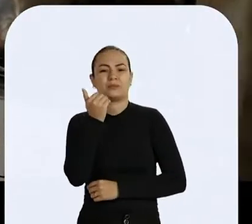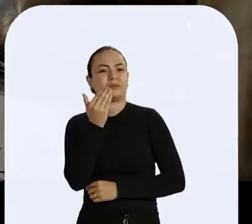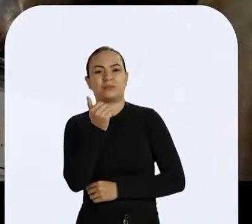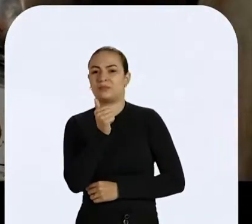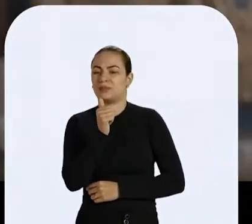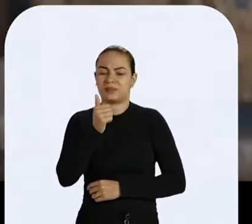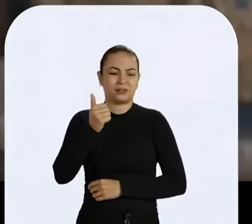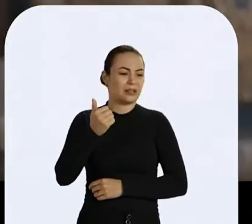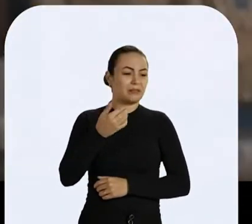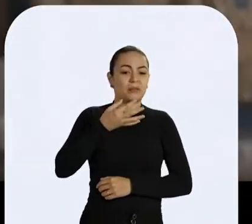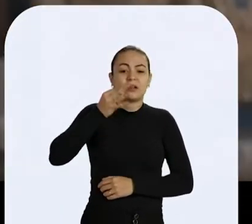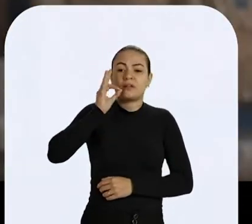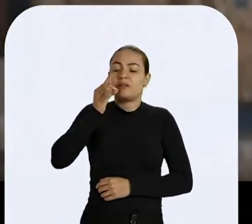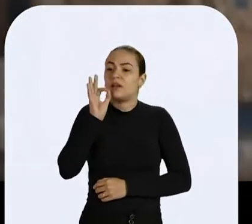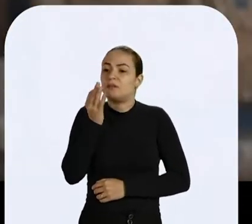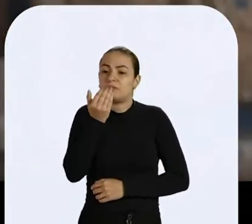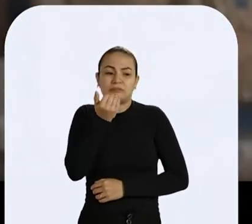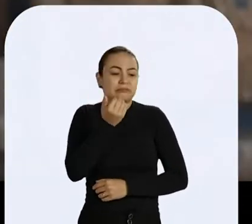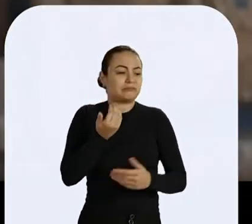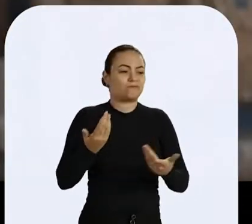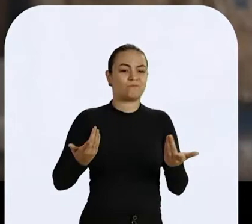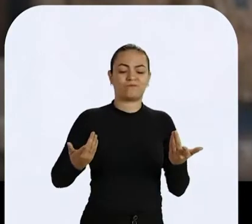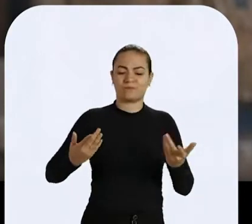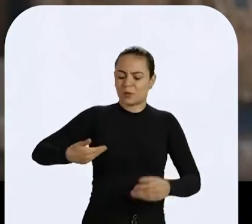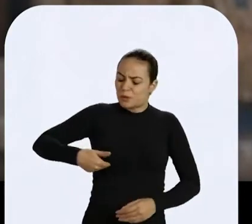Comendo, café da manhã, vou me tomar.